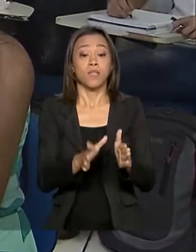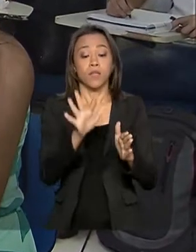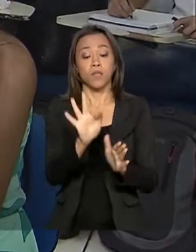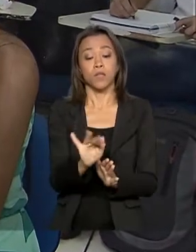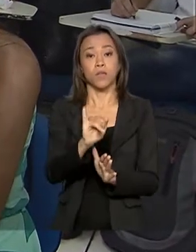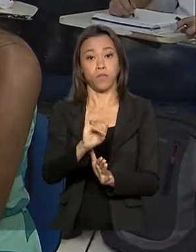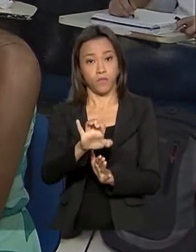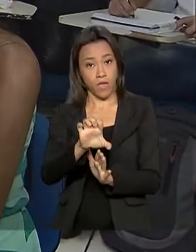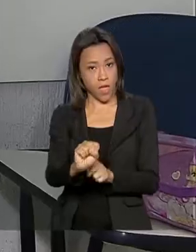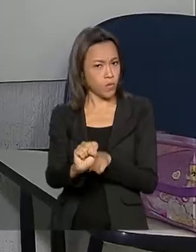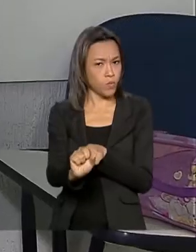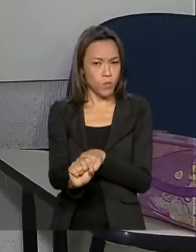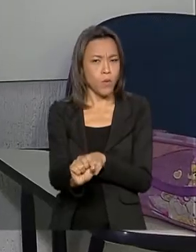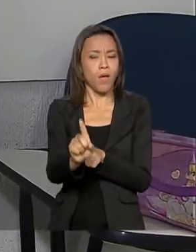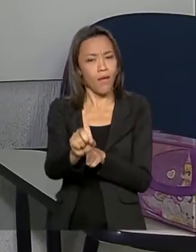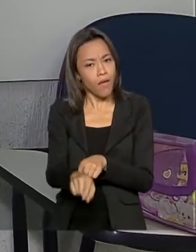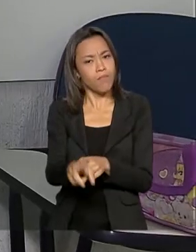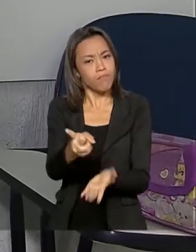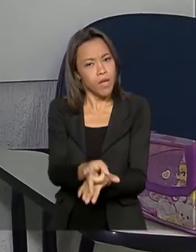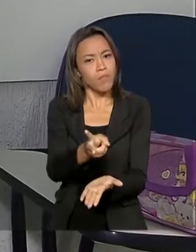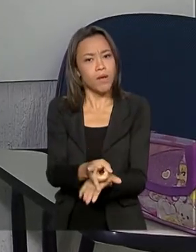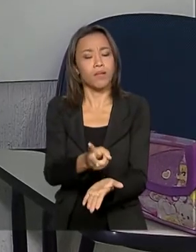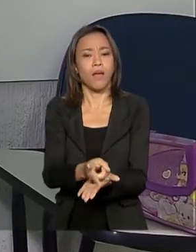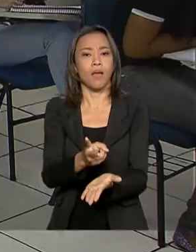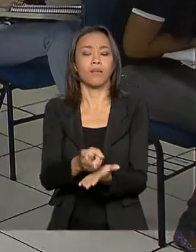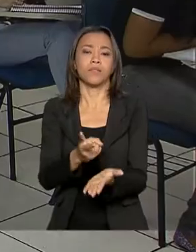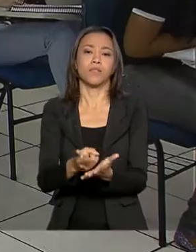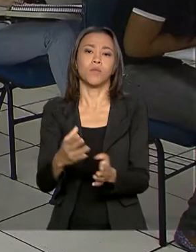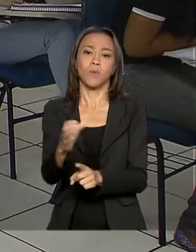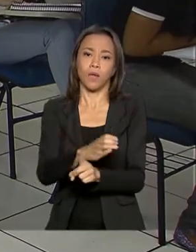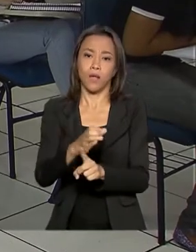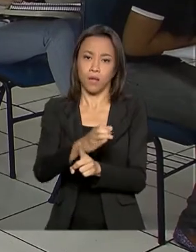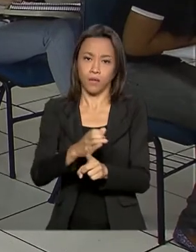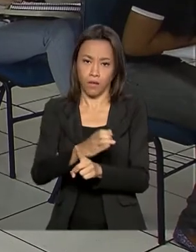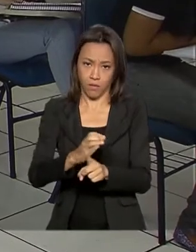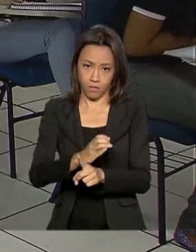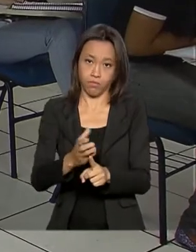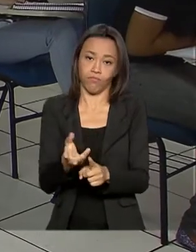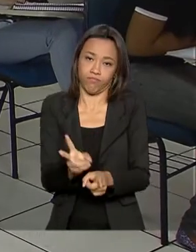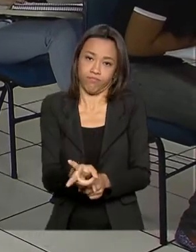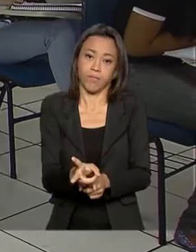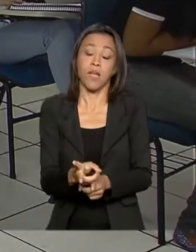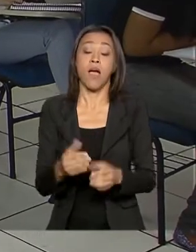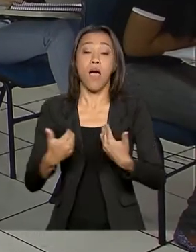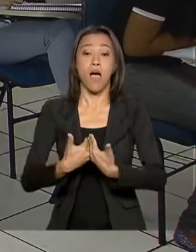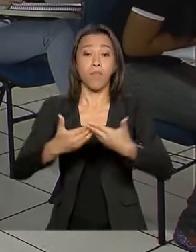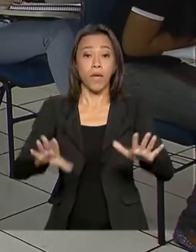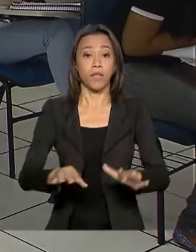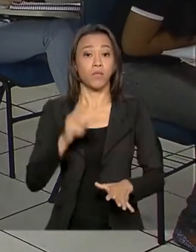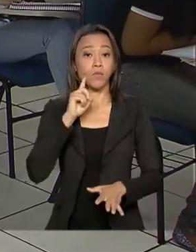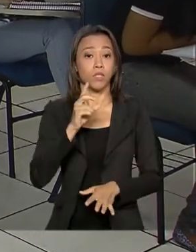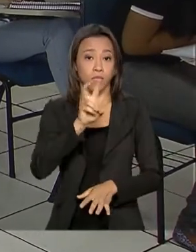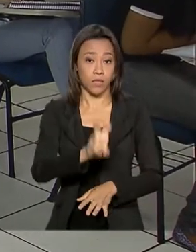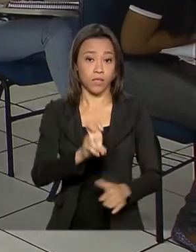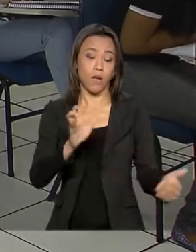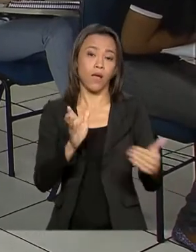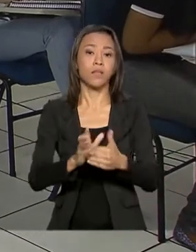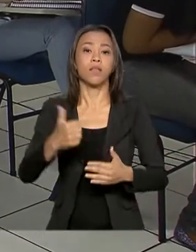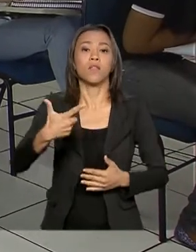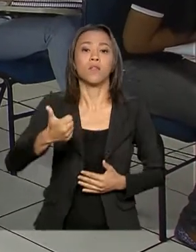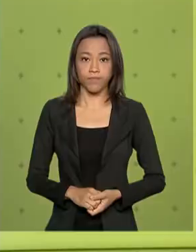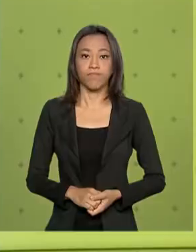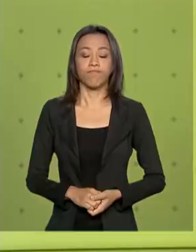Estudantil, permanece com o cronograma atual. As inscrições serão abertas de 5 a 12 de